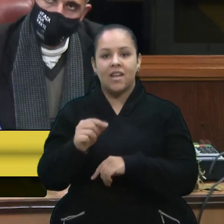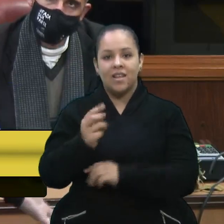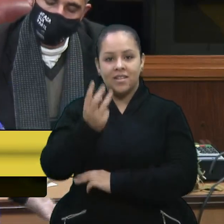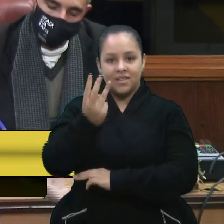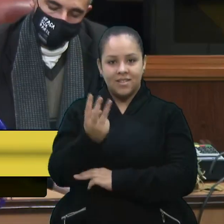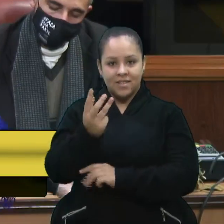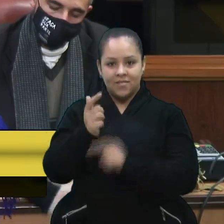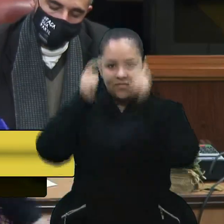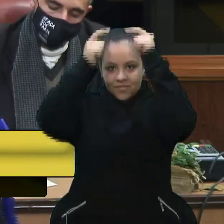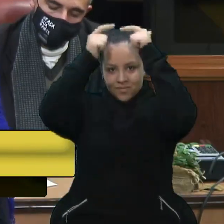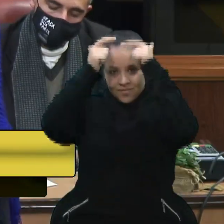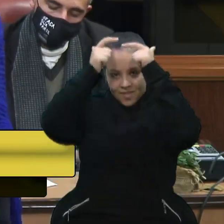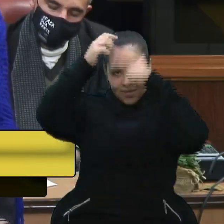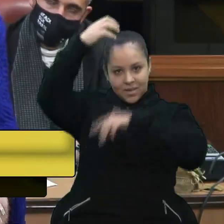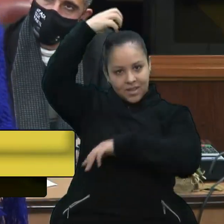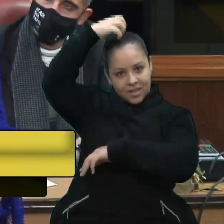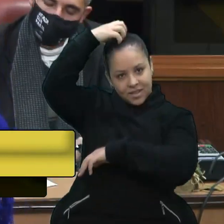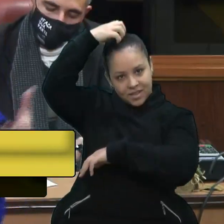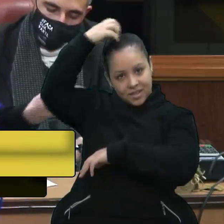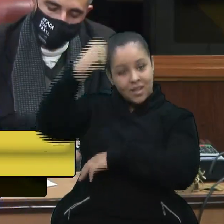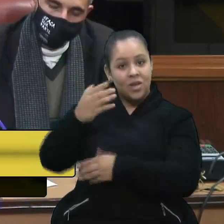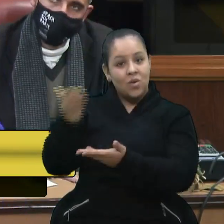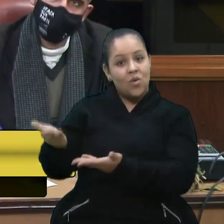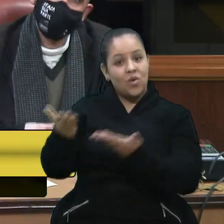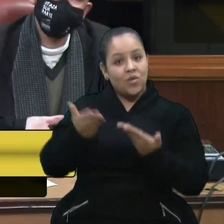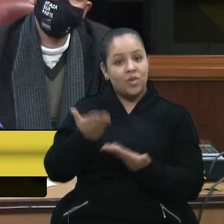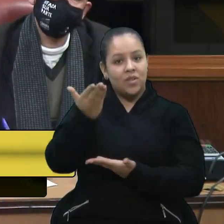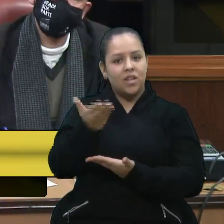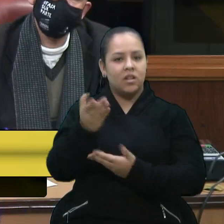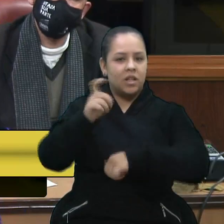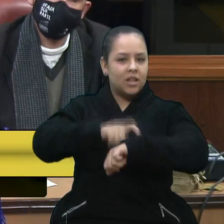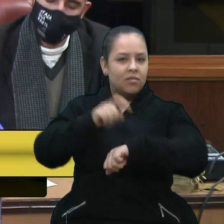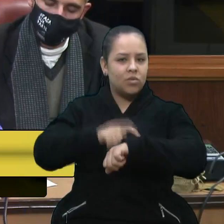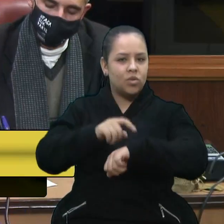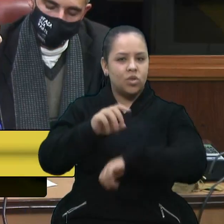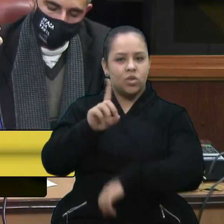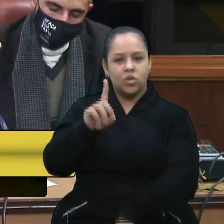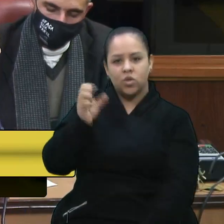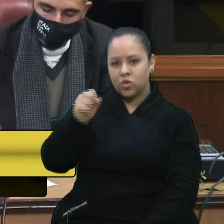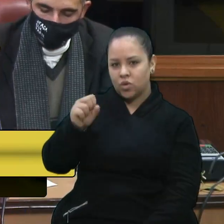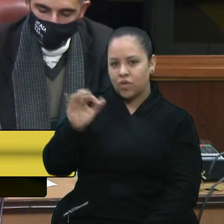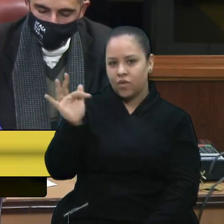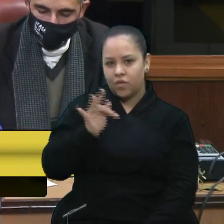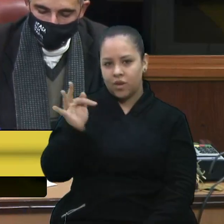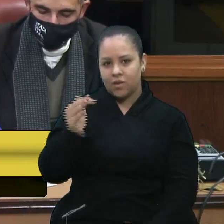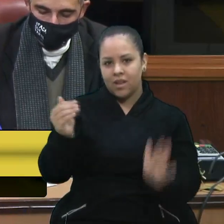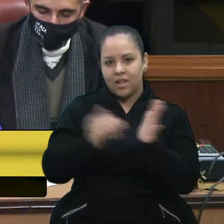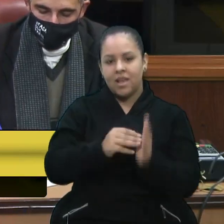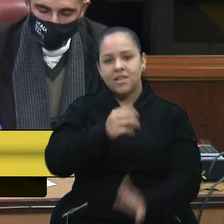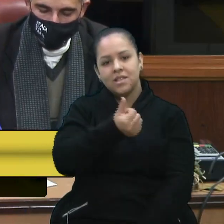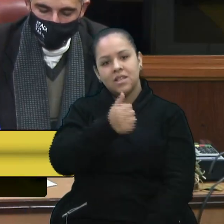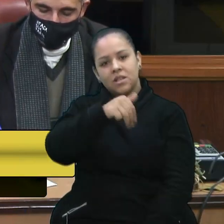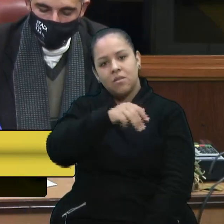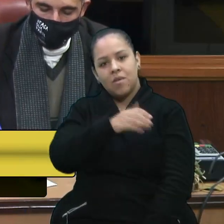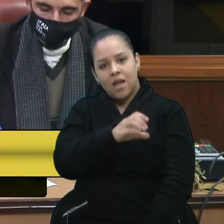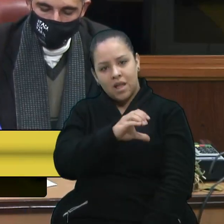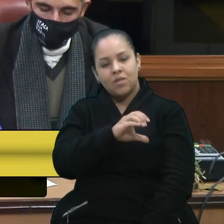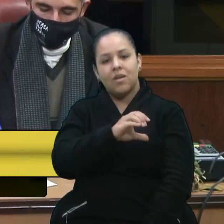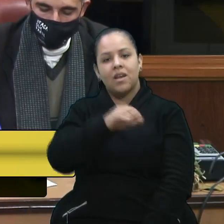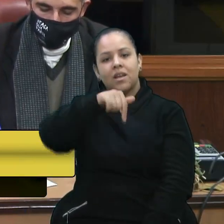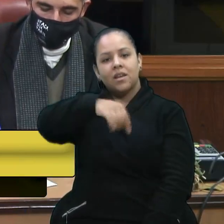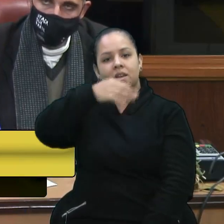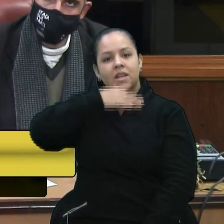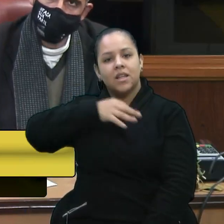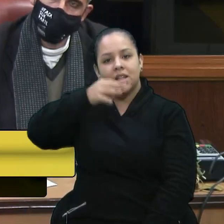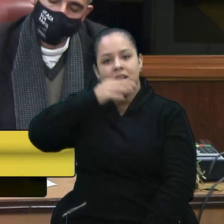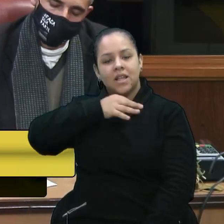fica o convite para que o senhor venha de um período de 18 de fevereiro até o dia 6 de março para Caxias do Sul,